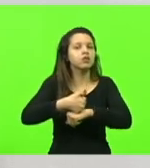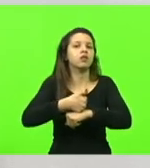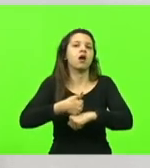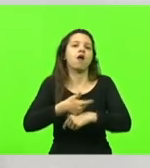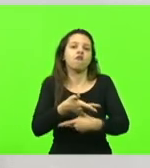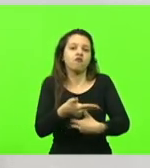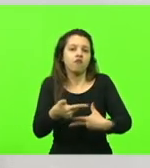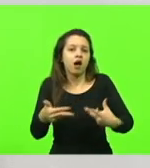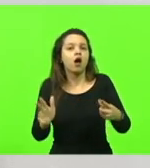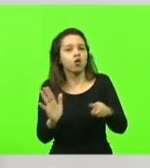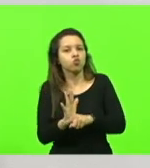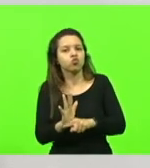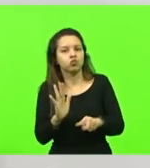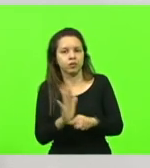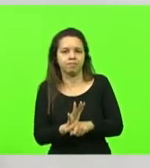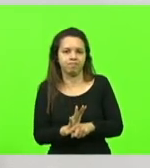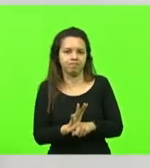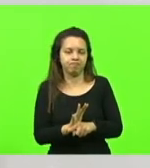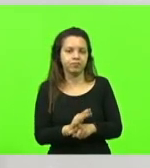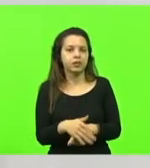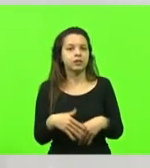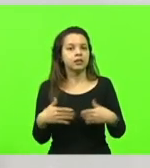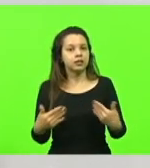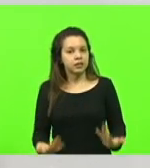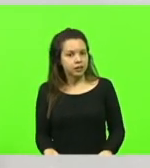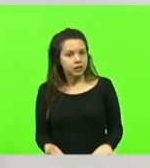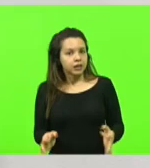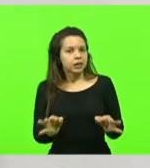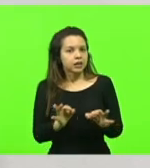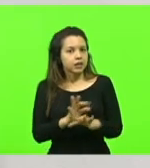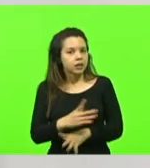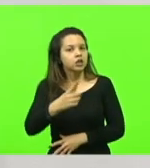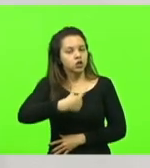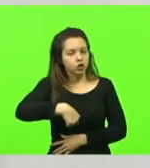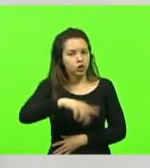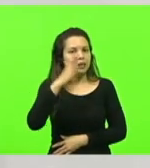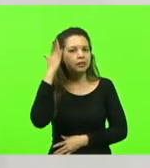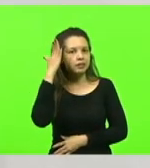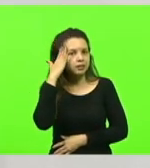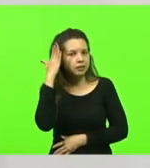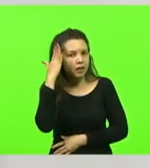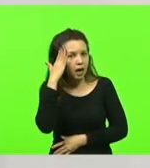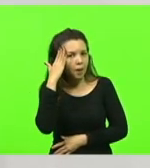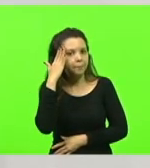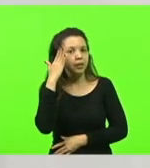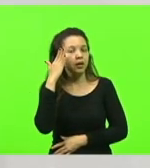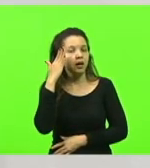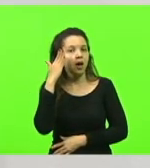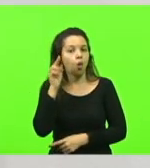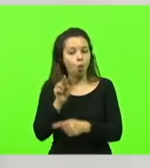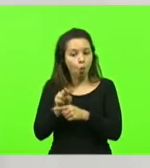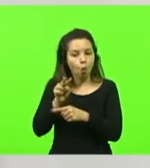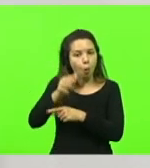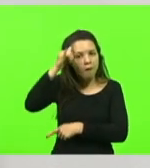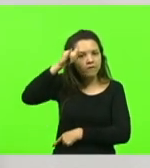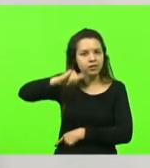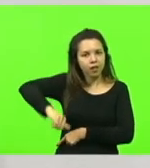E, encerrando, nós sabemos que a prevenção é tudo.